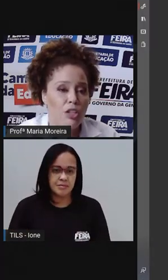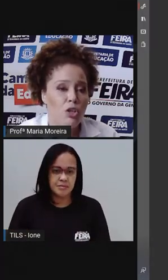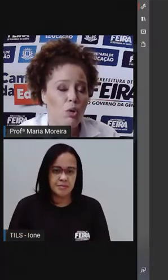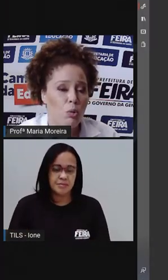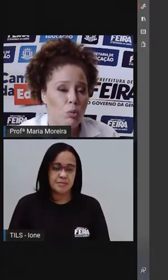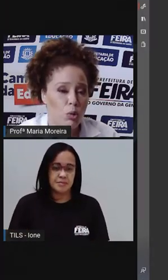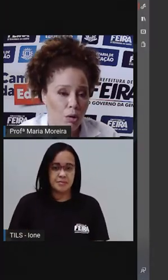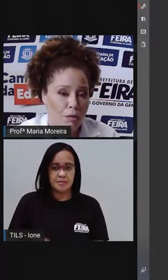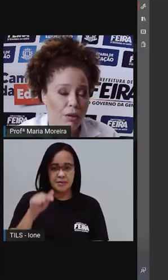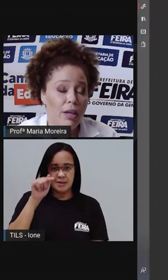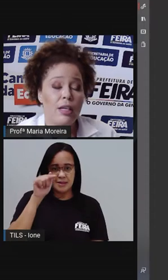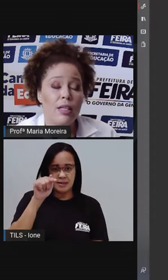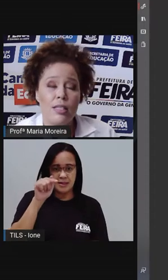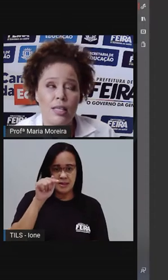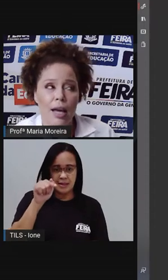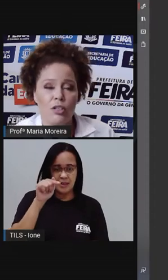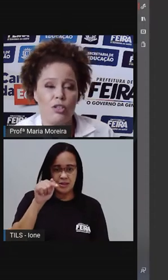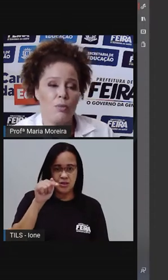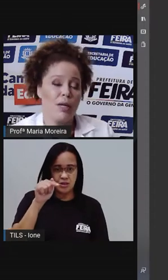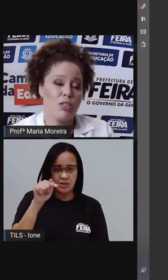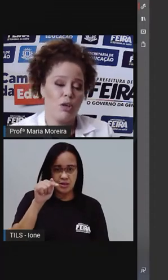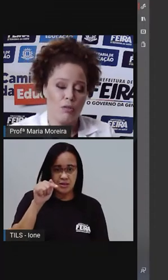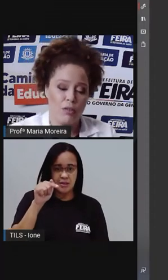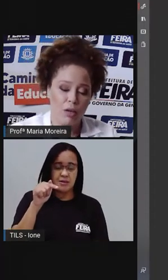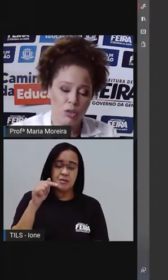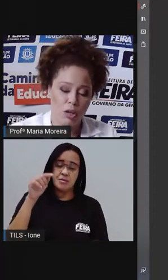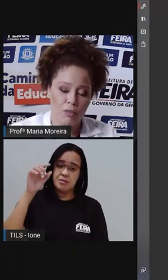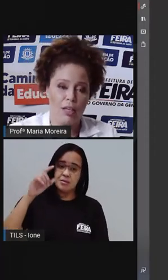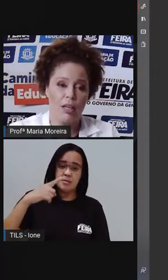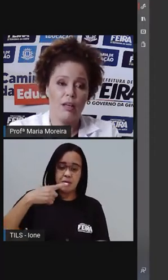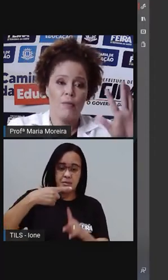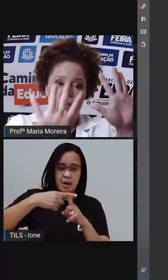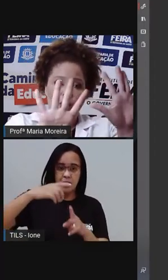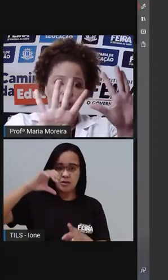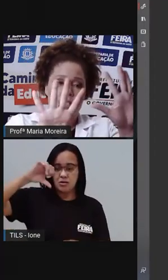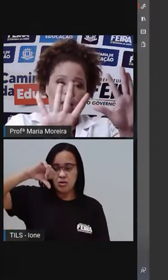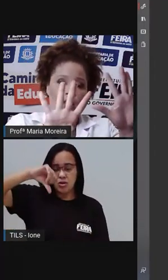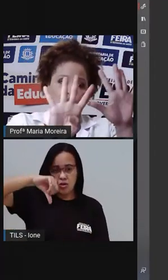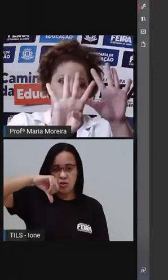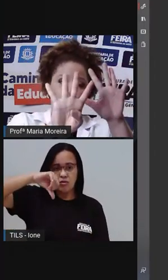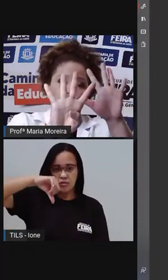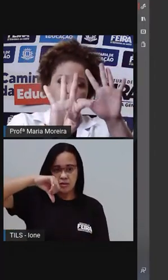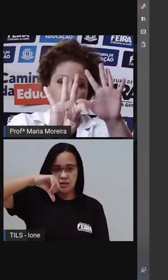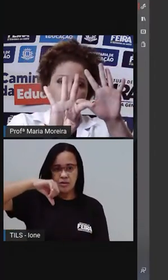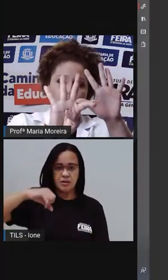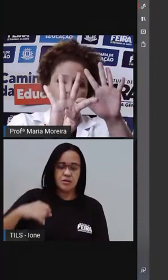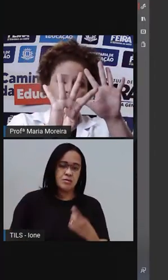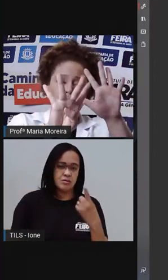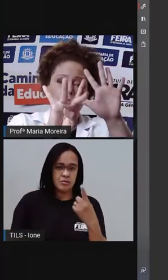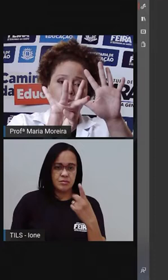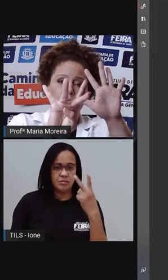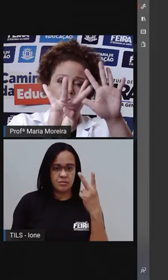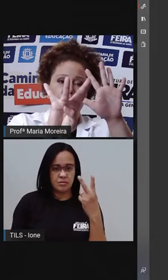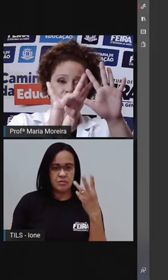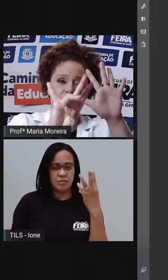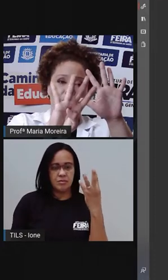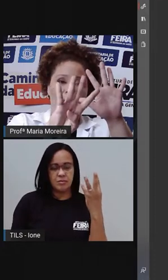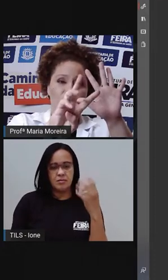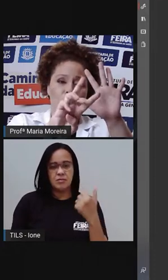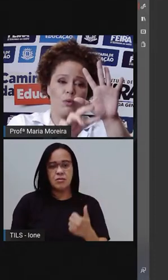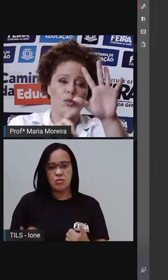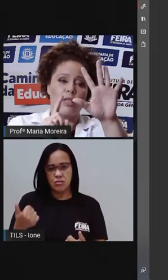né? 7 com 9, 7. Mais 9, né? Os 9 aqui. 7, 8, 9,